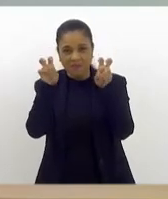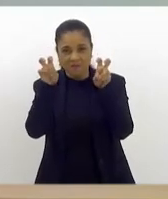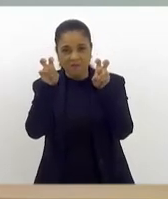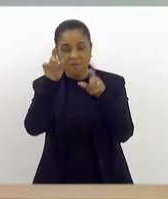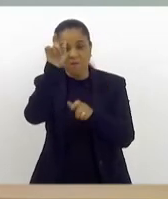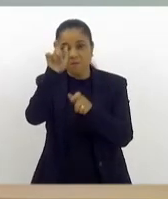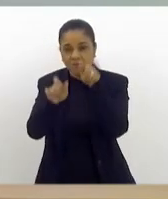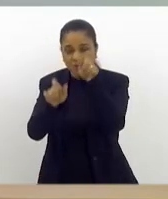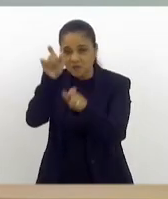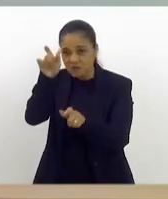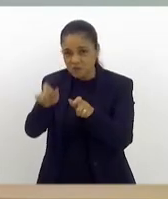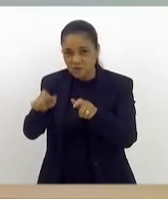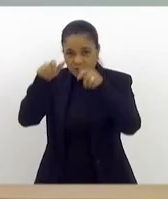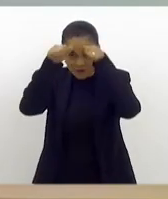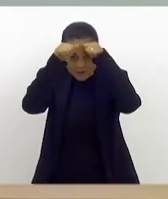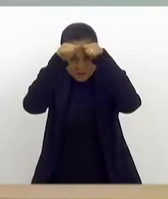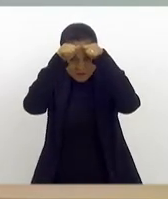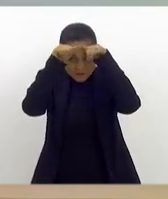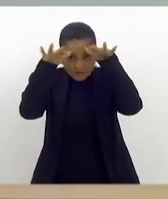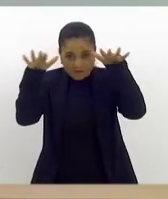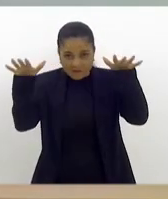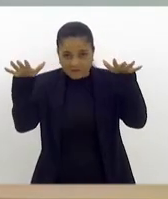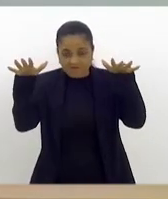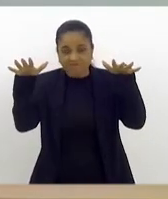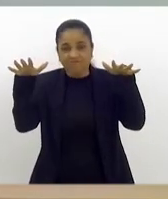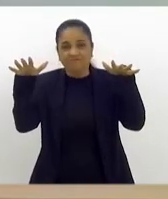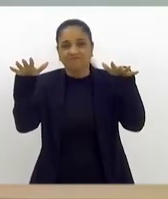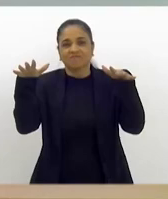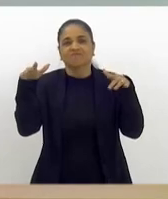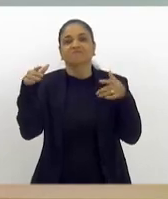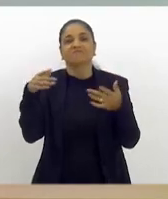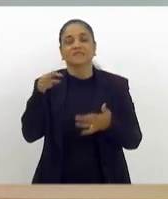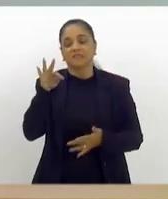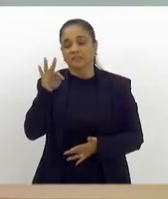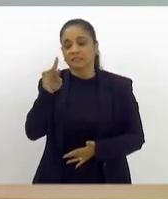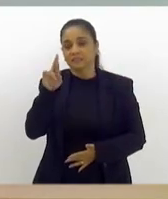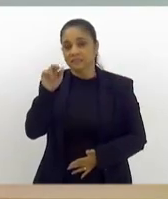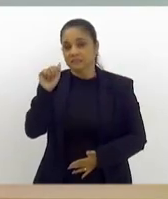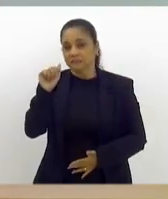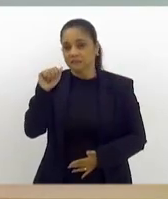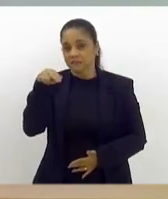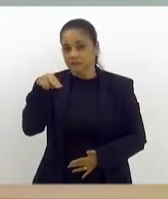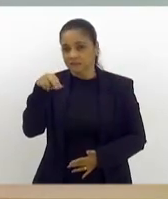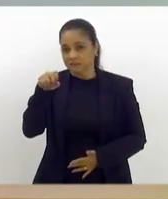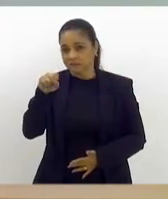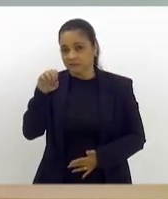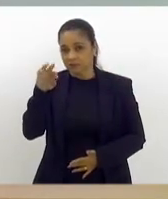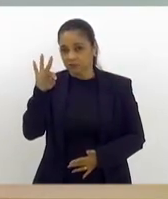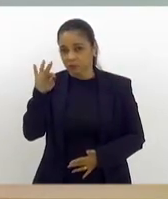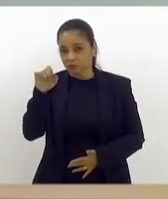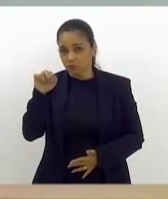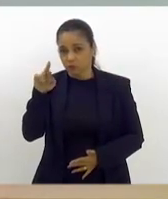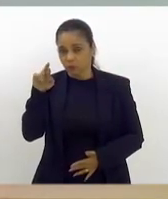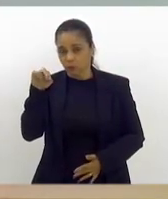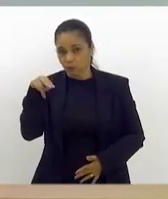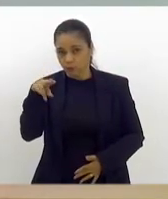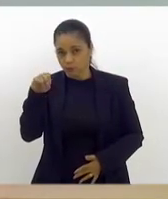transtorno do espectro autista, seus familiares e apoiadores.